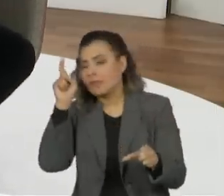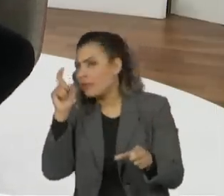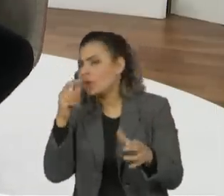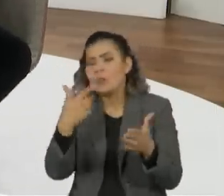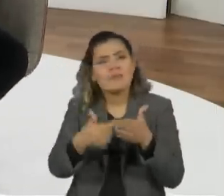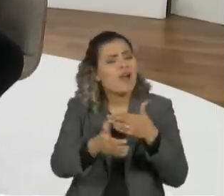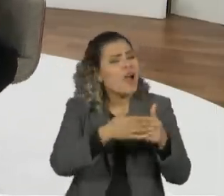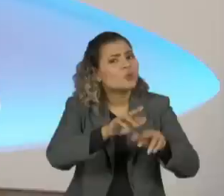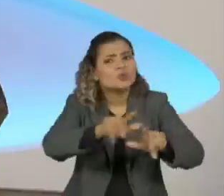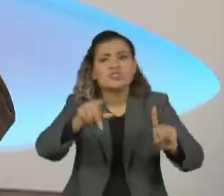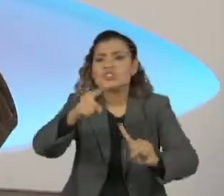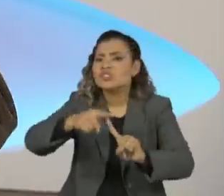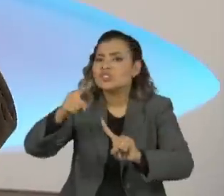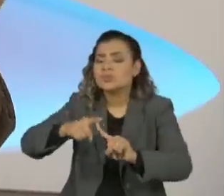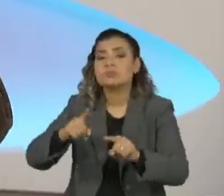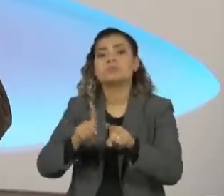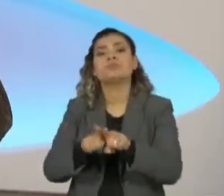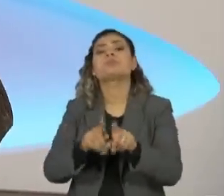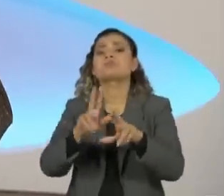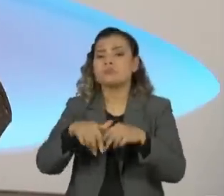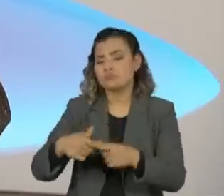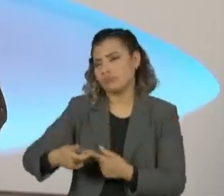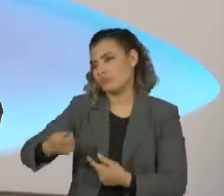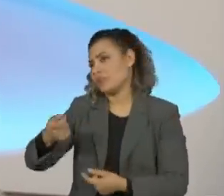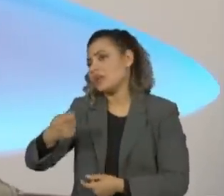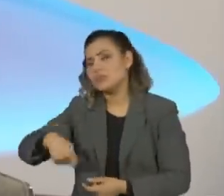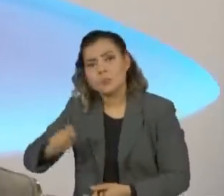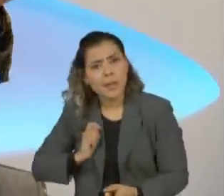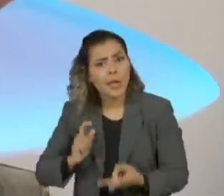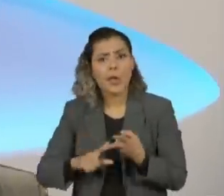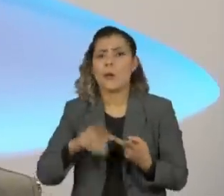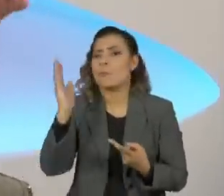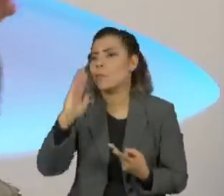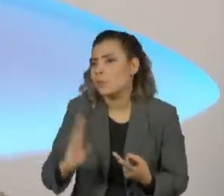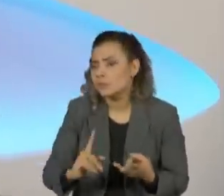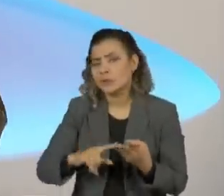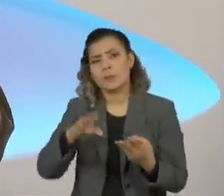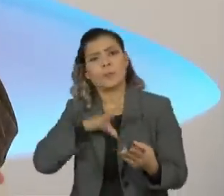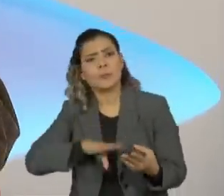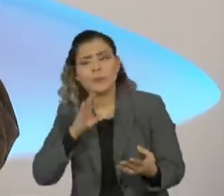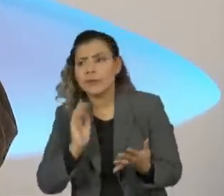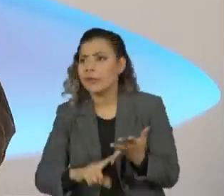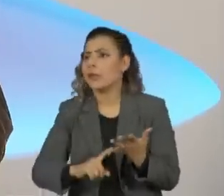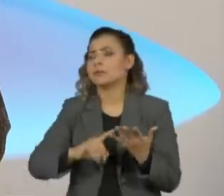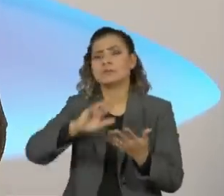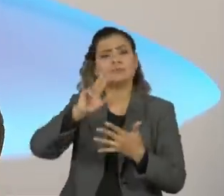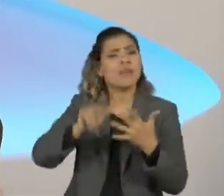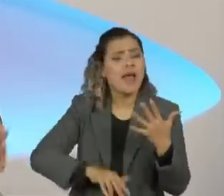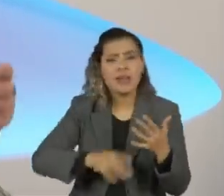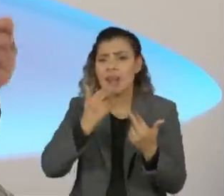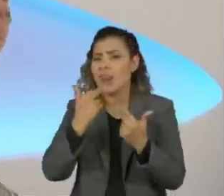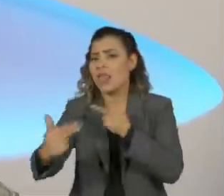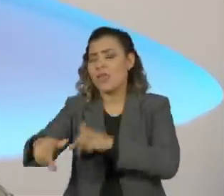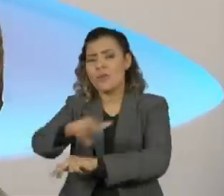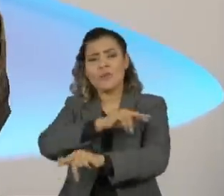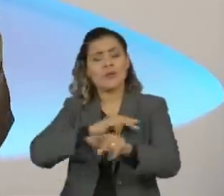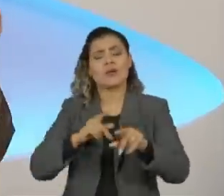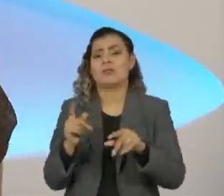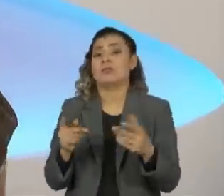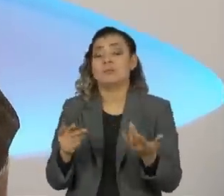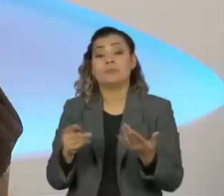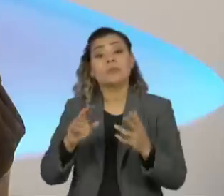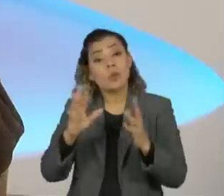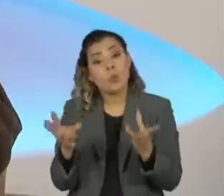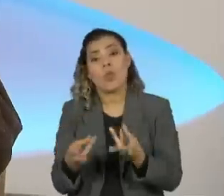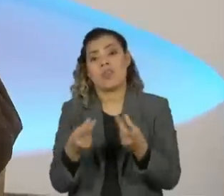espetaculares, falando inglês, espanhol, grego, brasileiro, português, tupi-guaraní, tudo que você pode imaginar. E assim, com uma qualidade